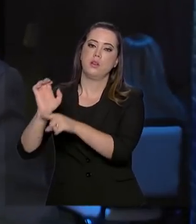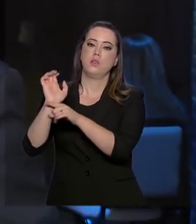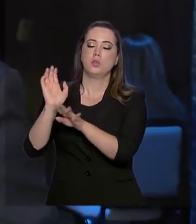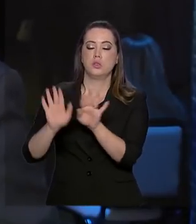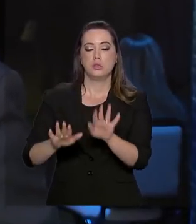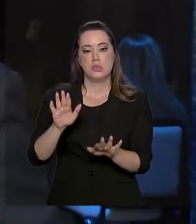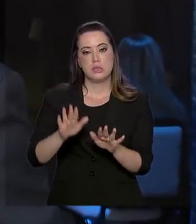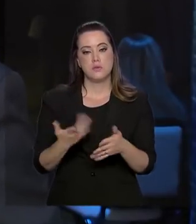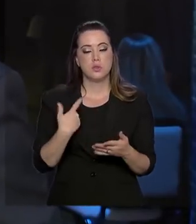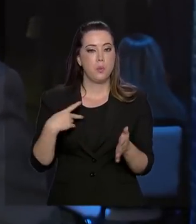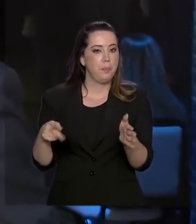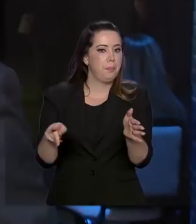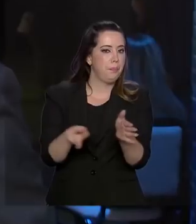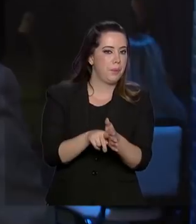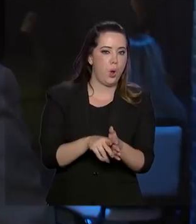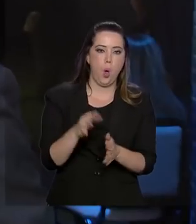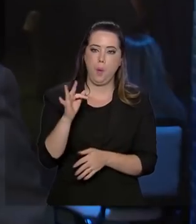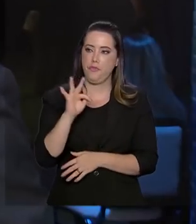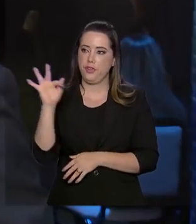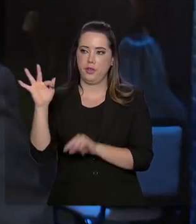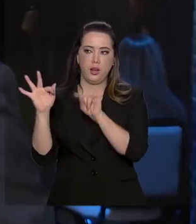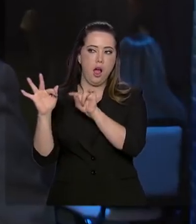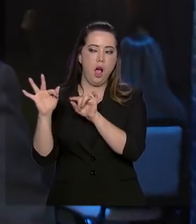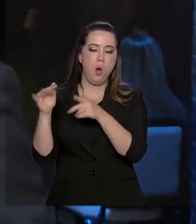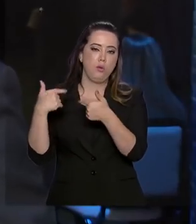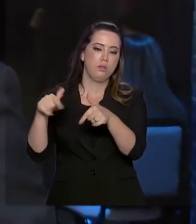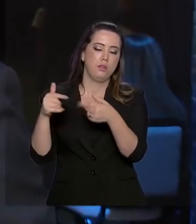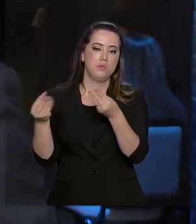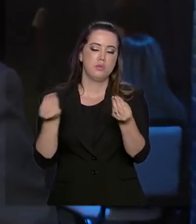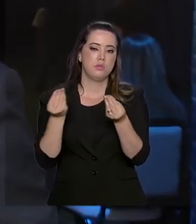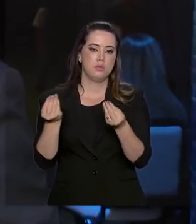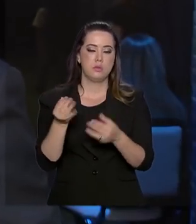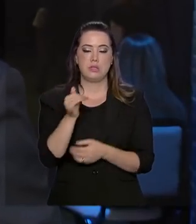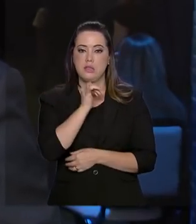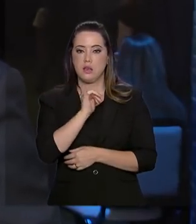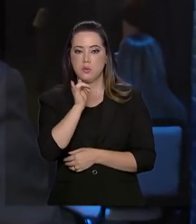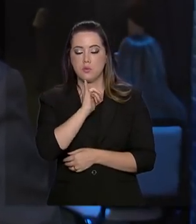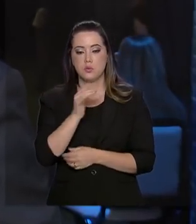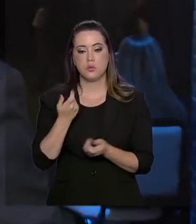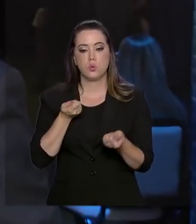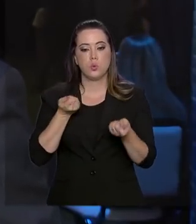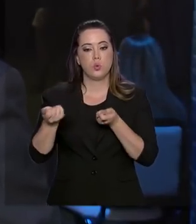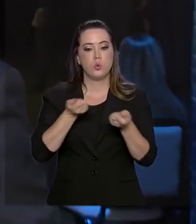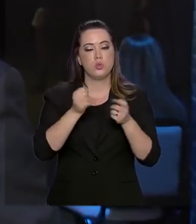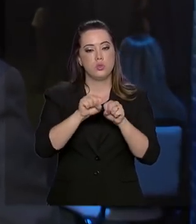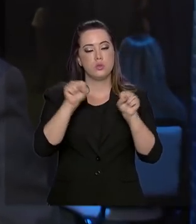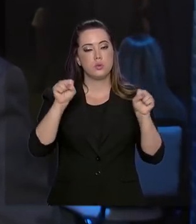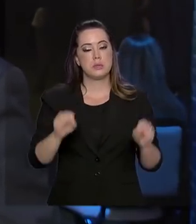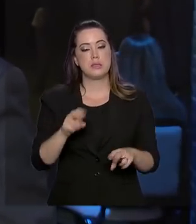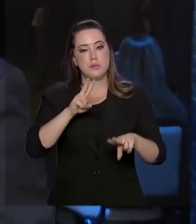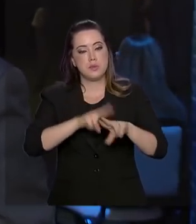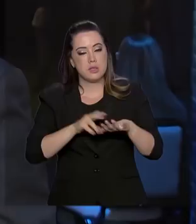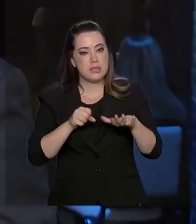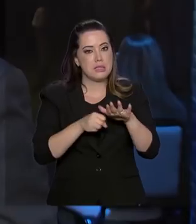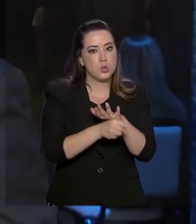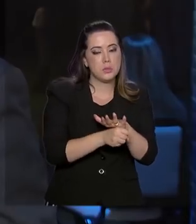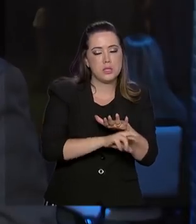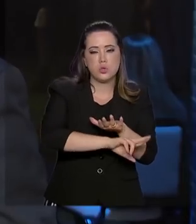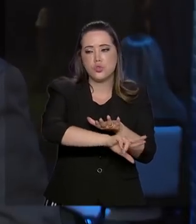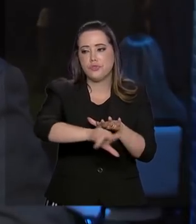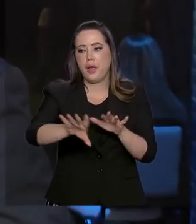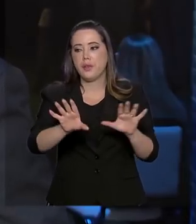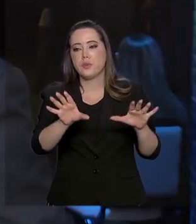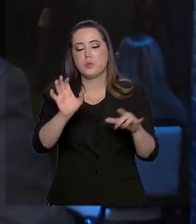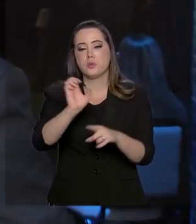algumas ações diretas do governo federal, como, por exemplo, a retomada do controle do sistema prisional em alguns